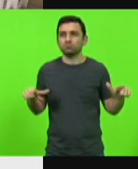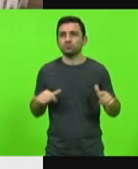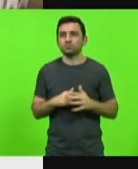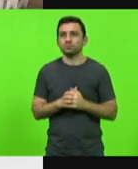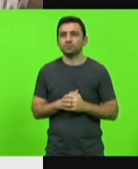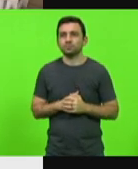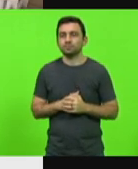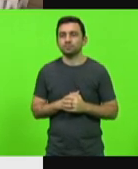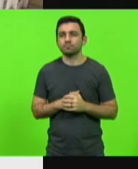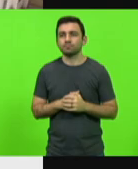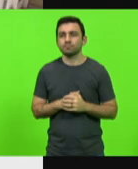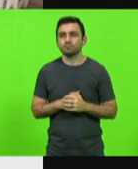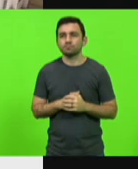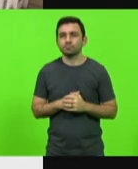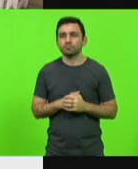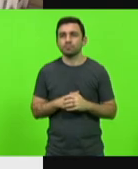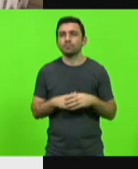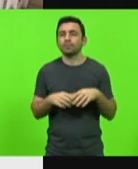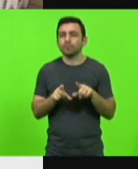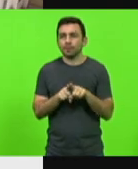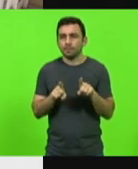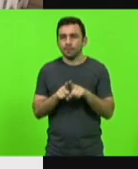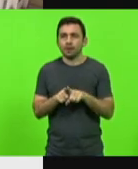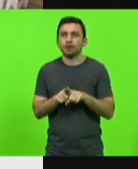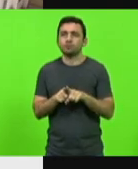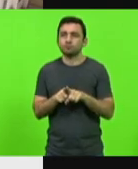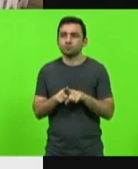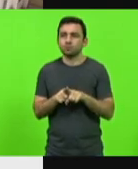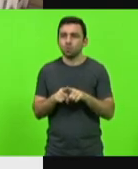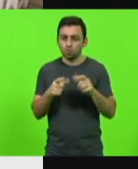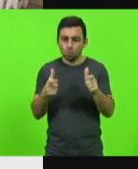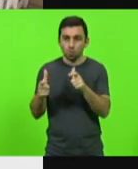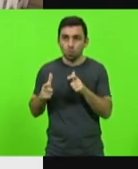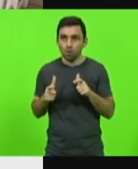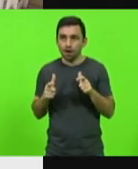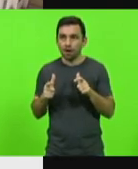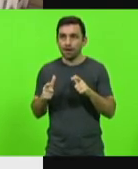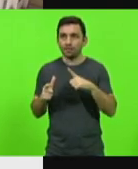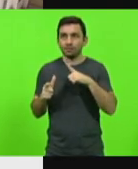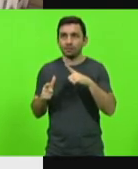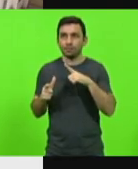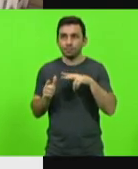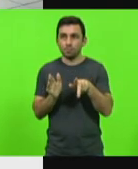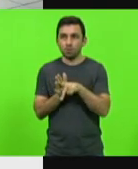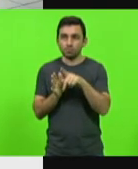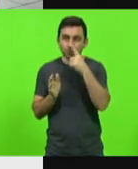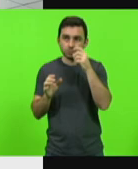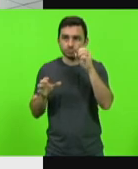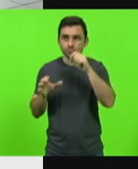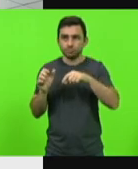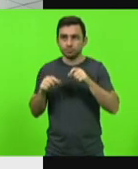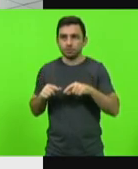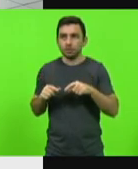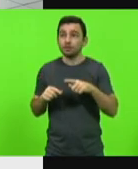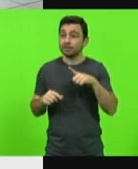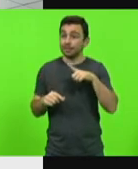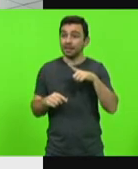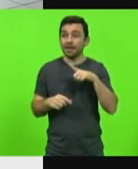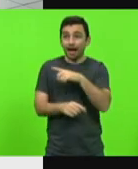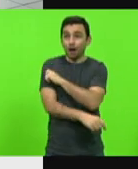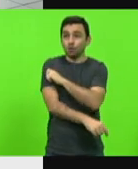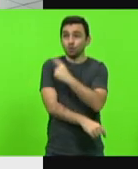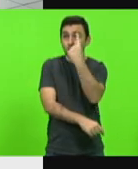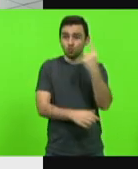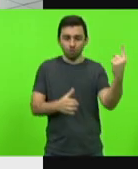nessa escola. Aqui é o residuário onde, inclusive, enquanto eu estava lá, um aluno veio, pediu licença e jogou